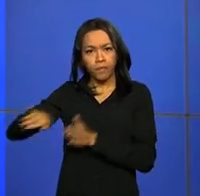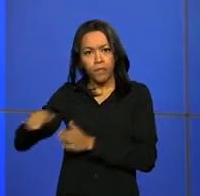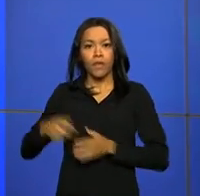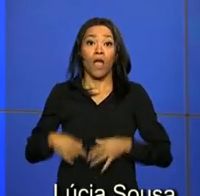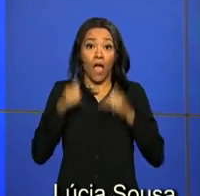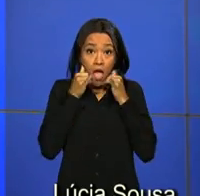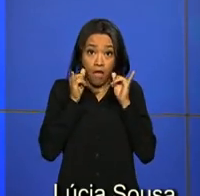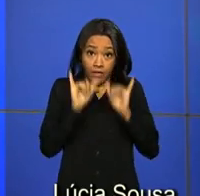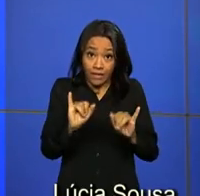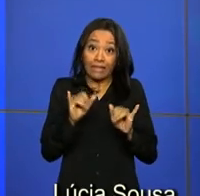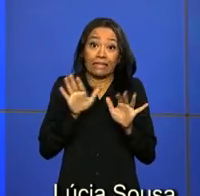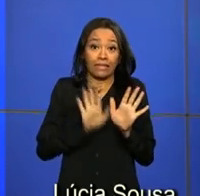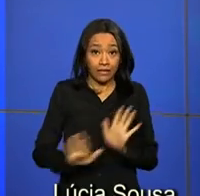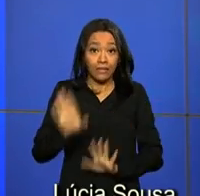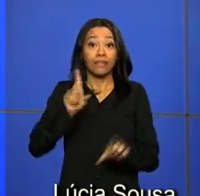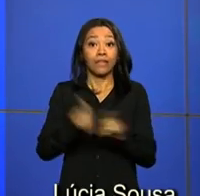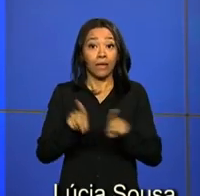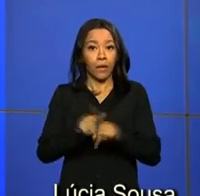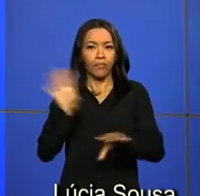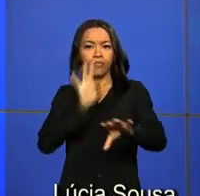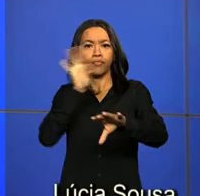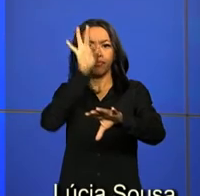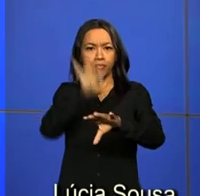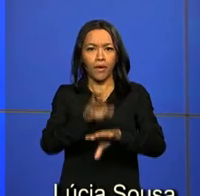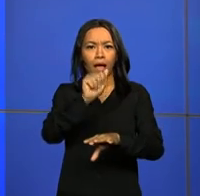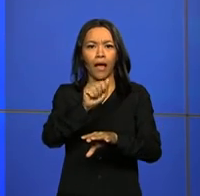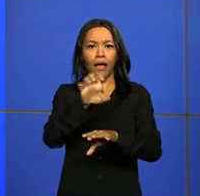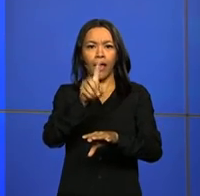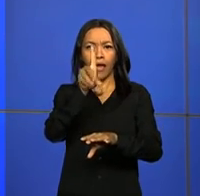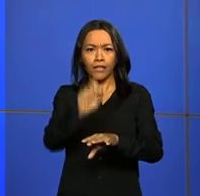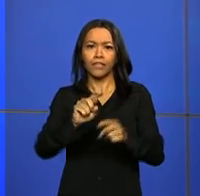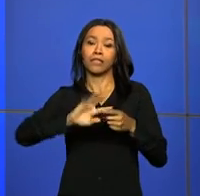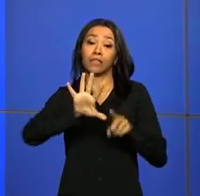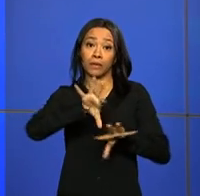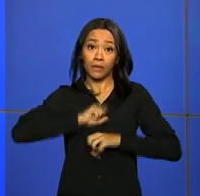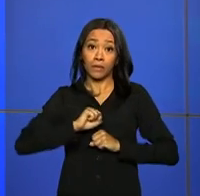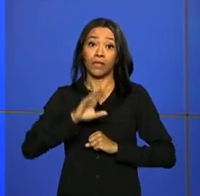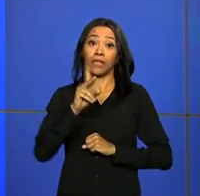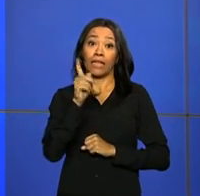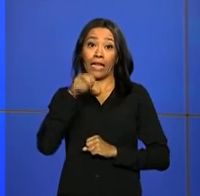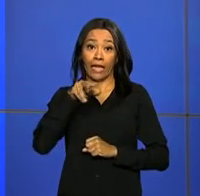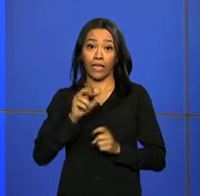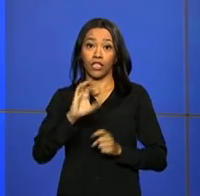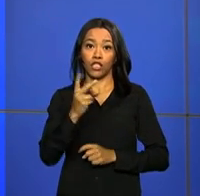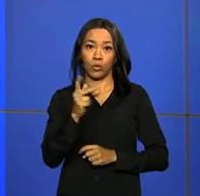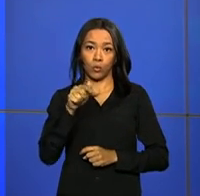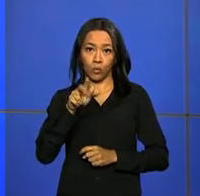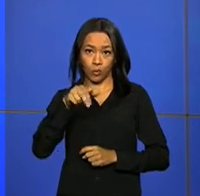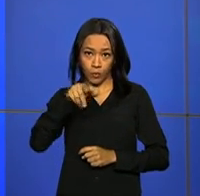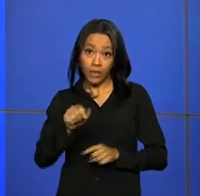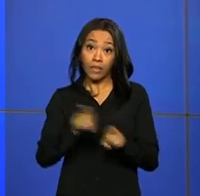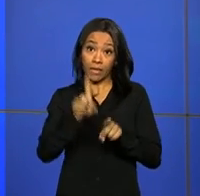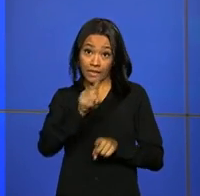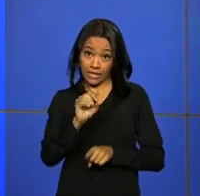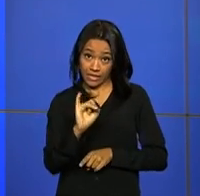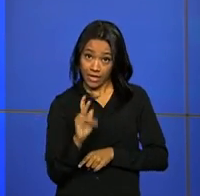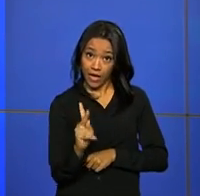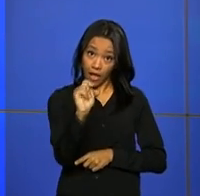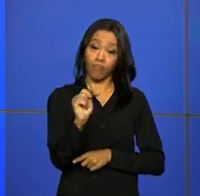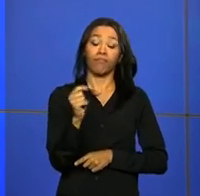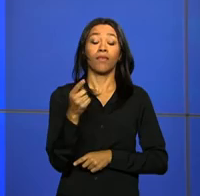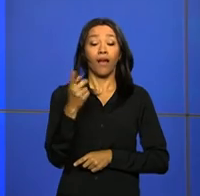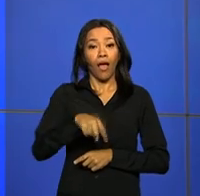prevenção também é para combater o mosquito Aedes aegypti, transmissor da dengue, chikungunya e zika vírus. Em resposta à